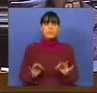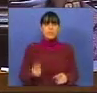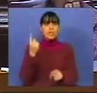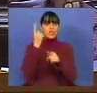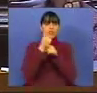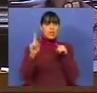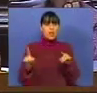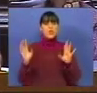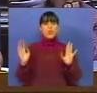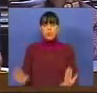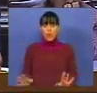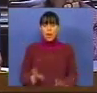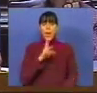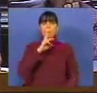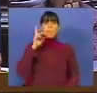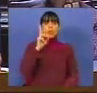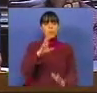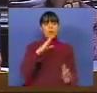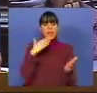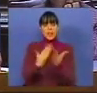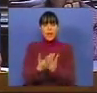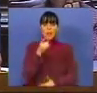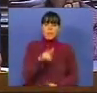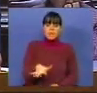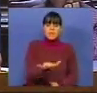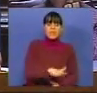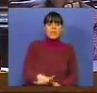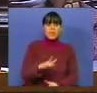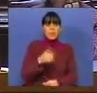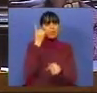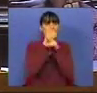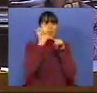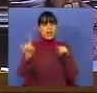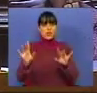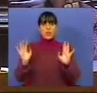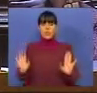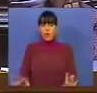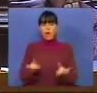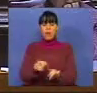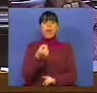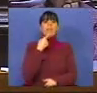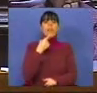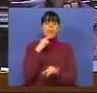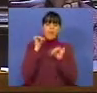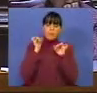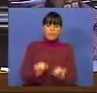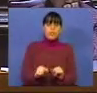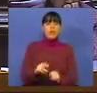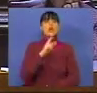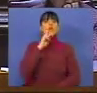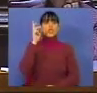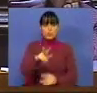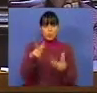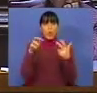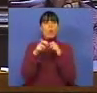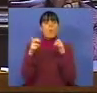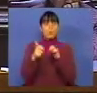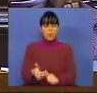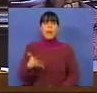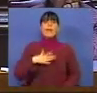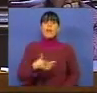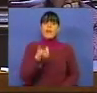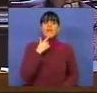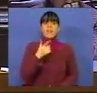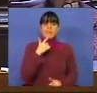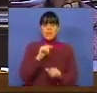excepcional e para responder a uma situação excepcional. Isso quer dizer responder a problema. Isso